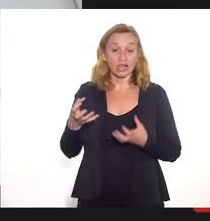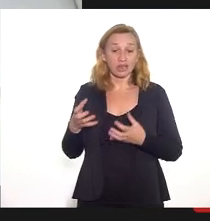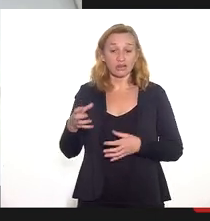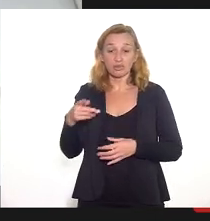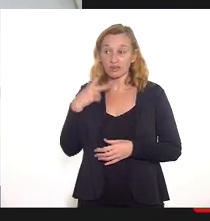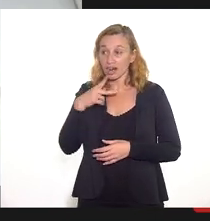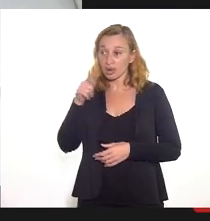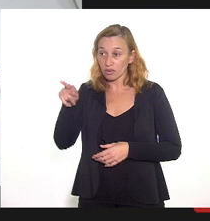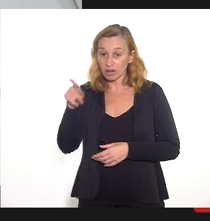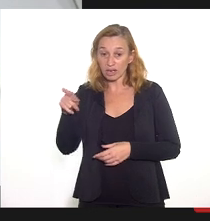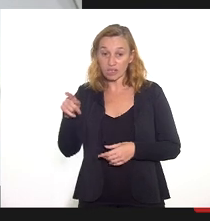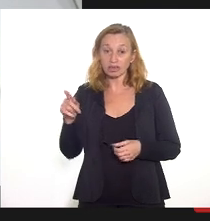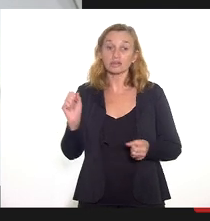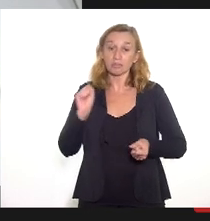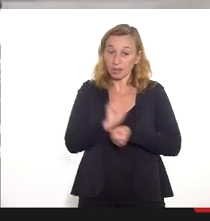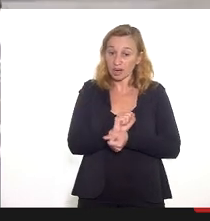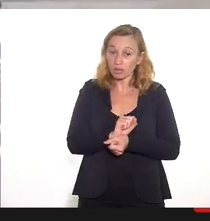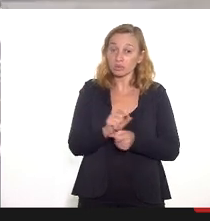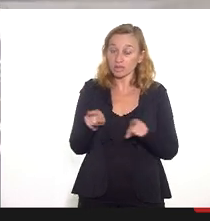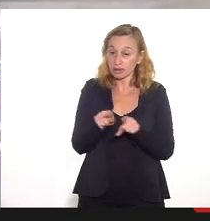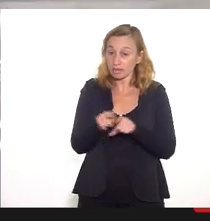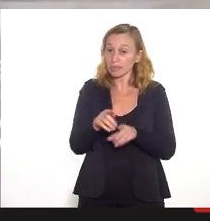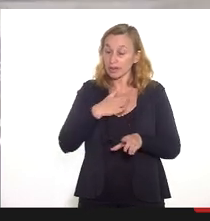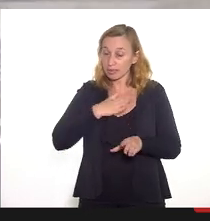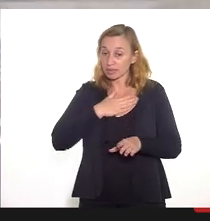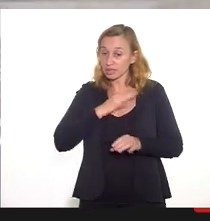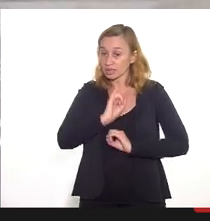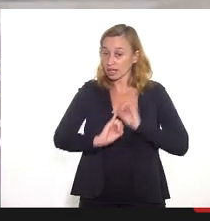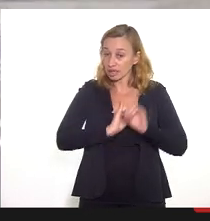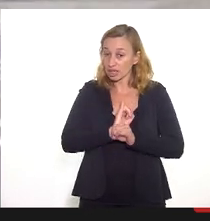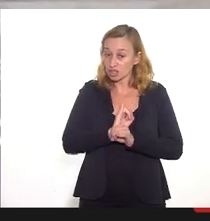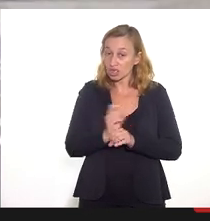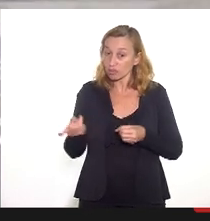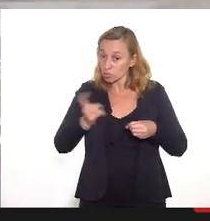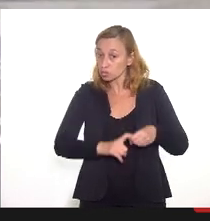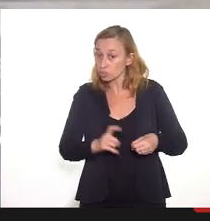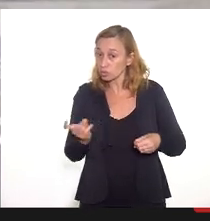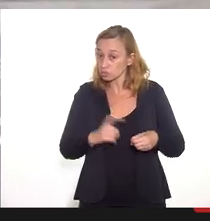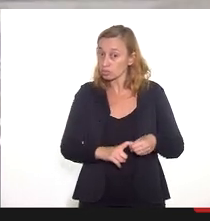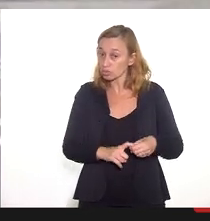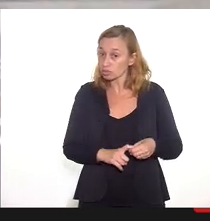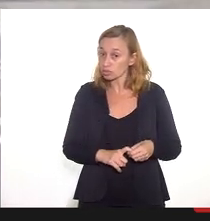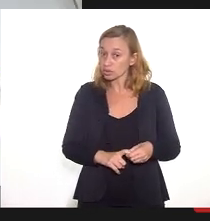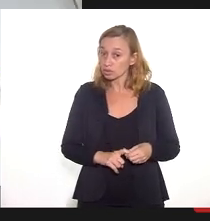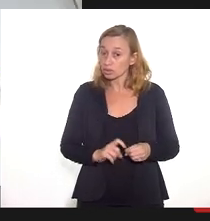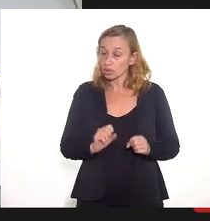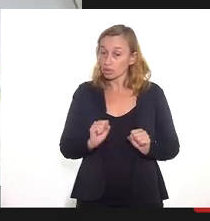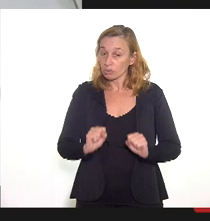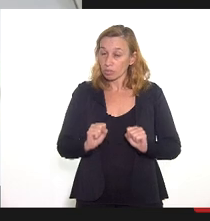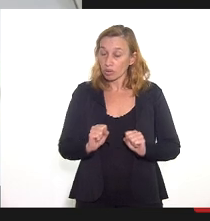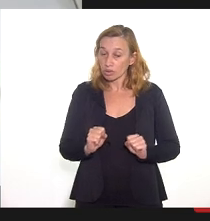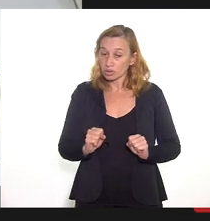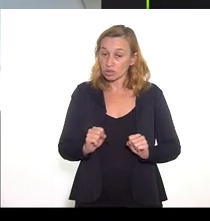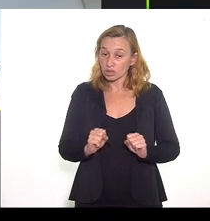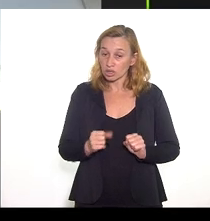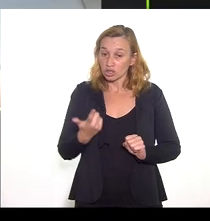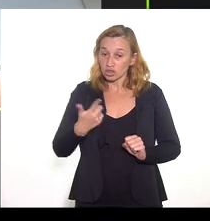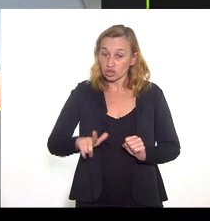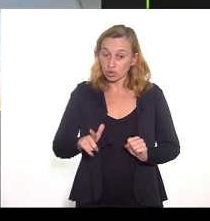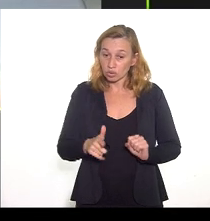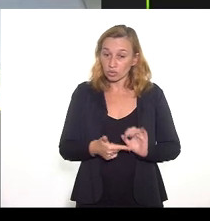congelou para mim também. Mas ela já voltou ali. Sim. Pode passar, por favor, de novo